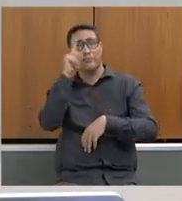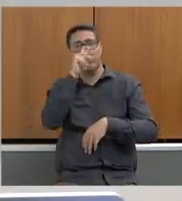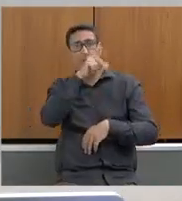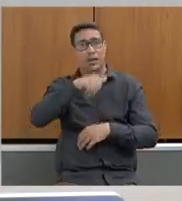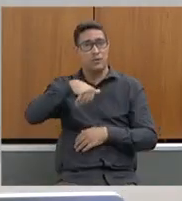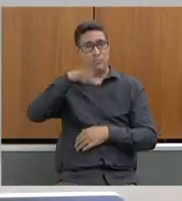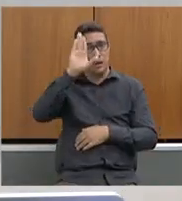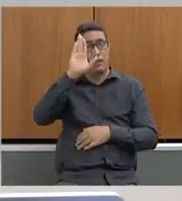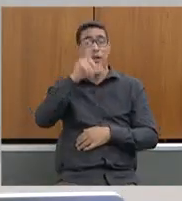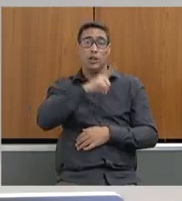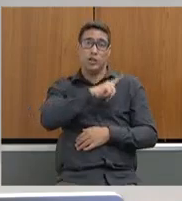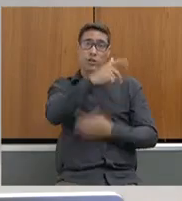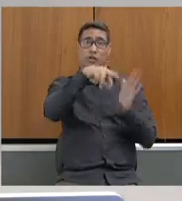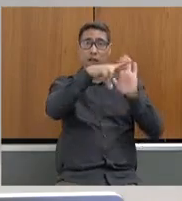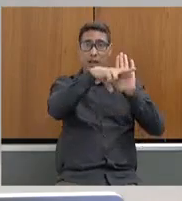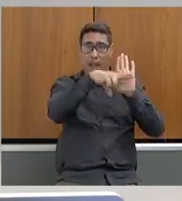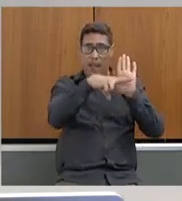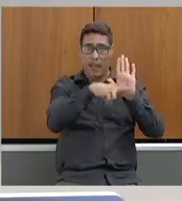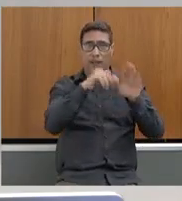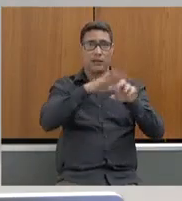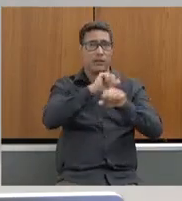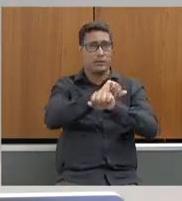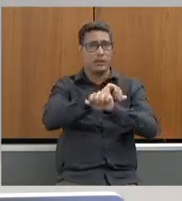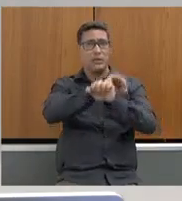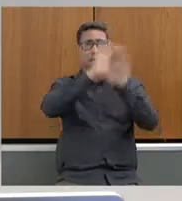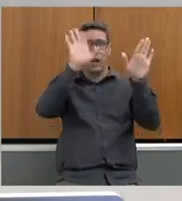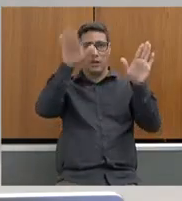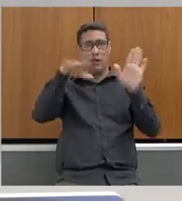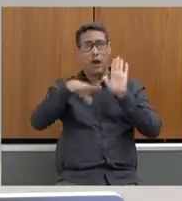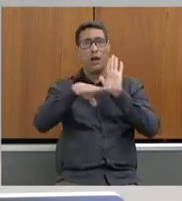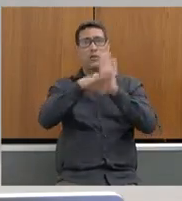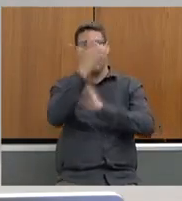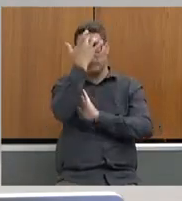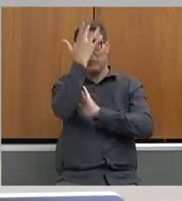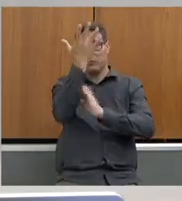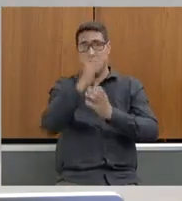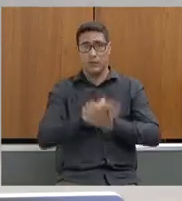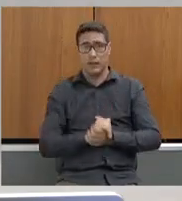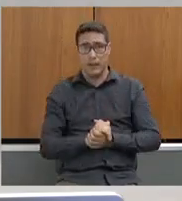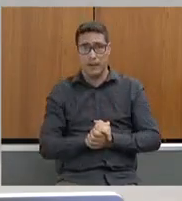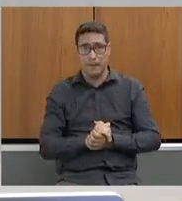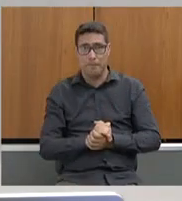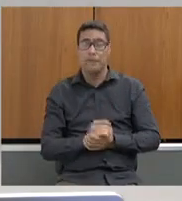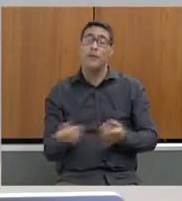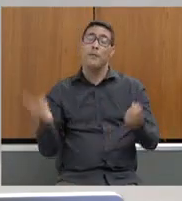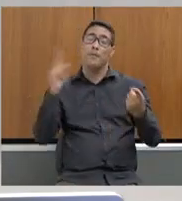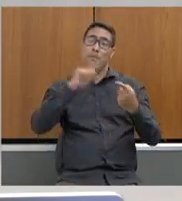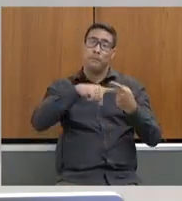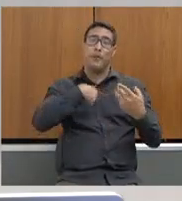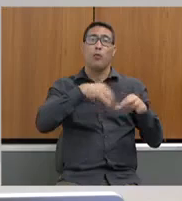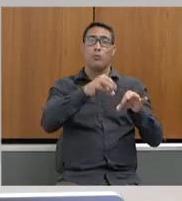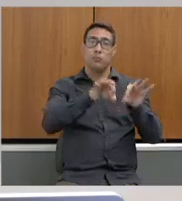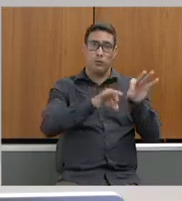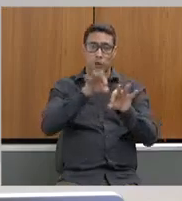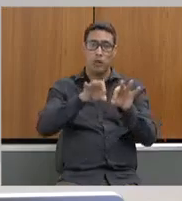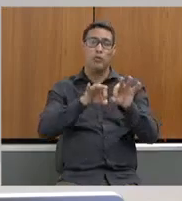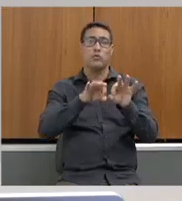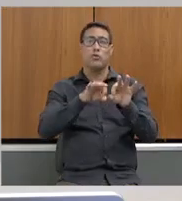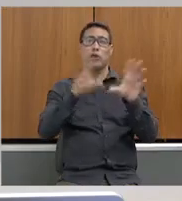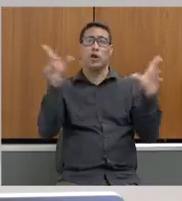nós temos regras claras e transparência, isso facilita. Bem, chegamos, então, no projeto de otimização à regularização.